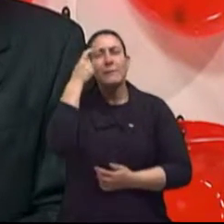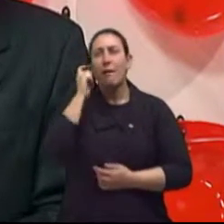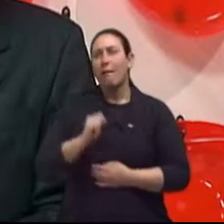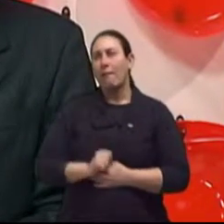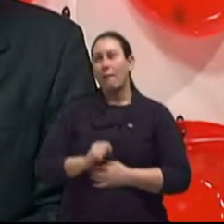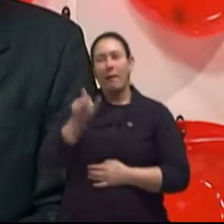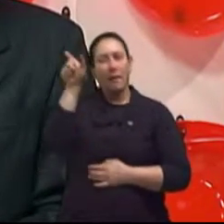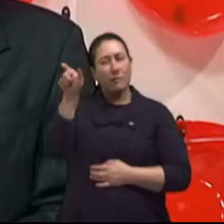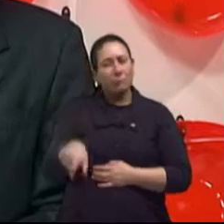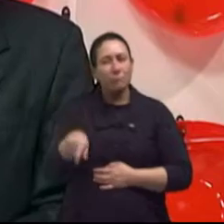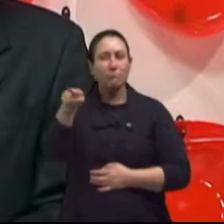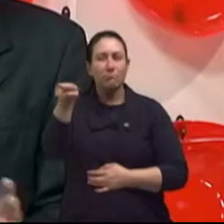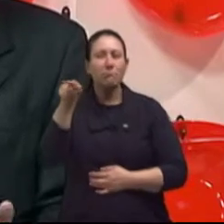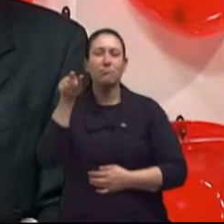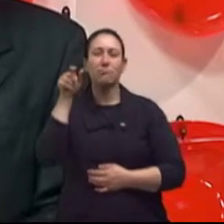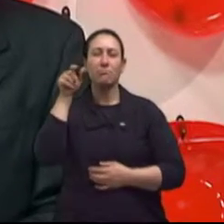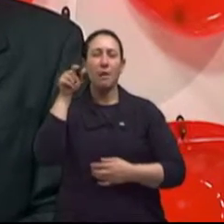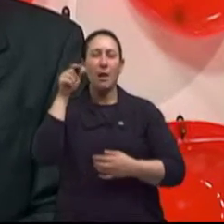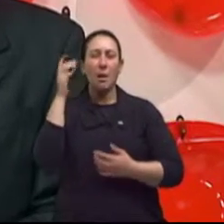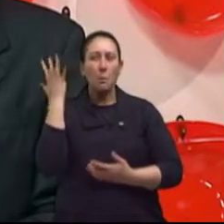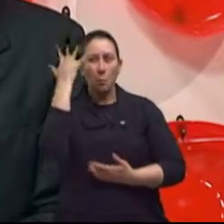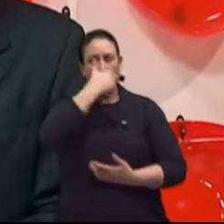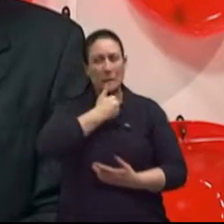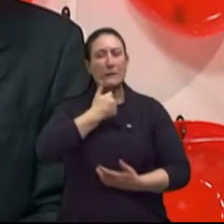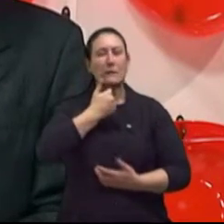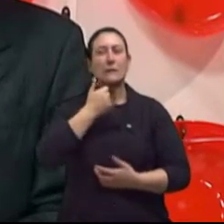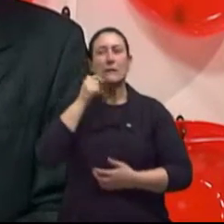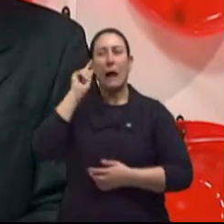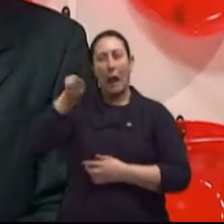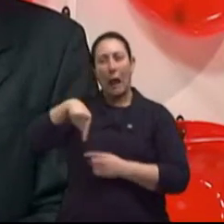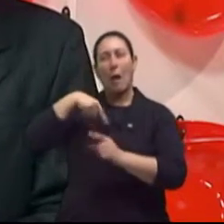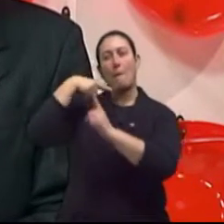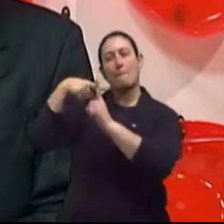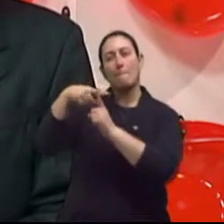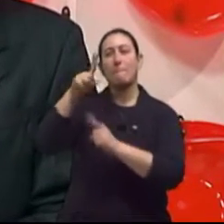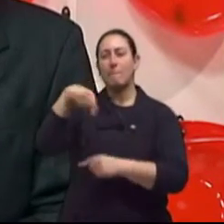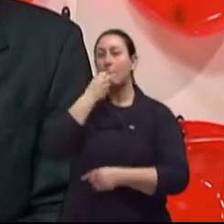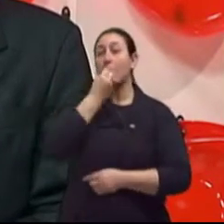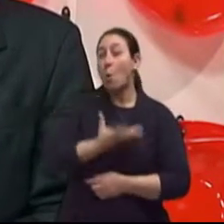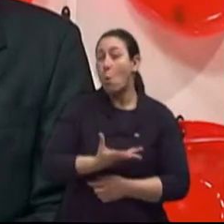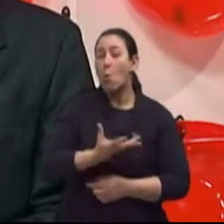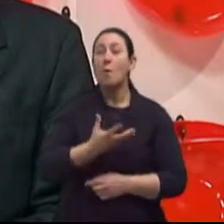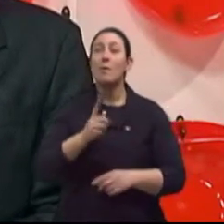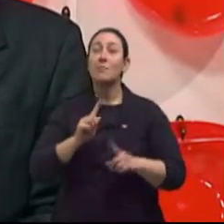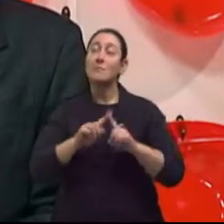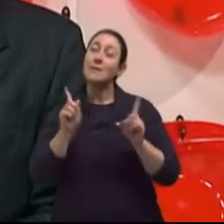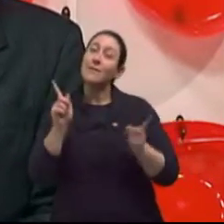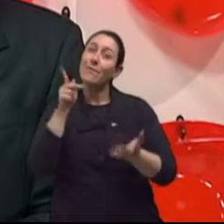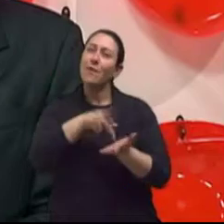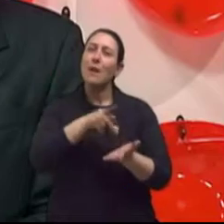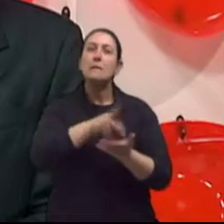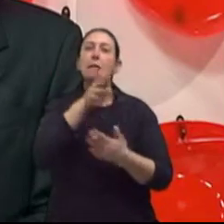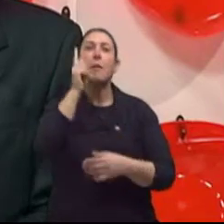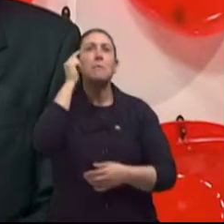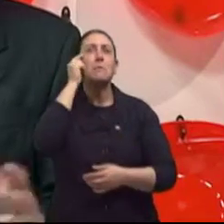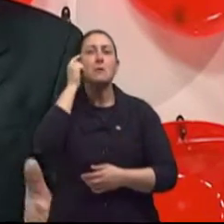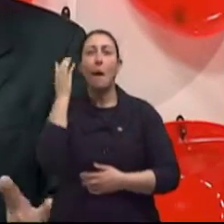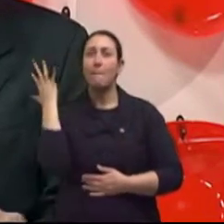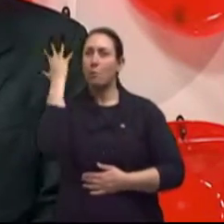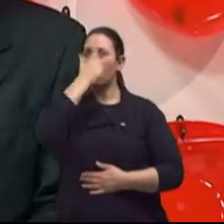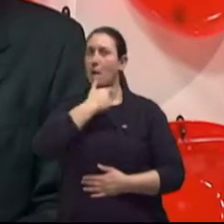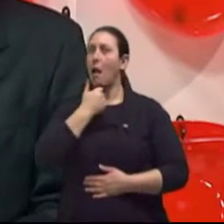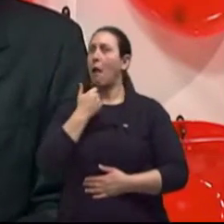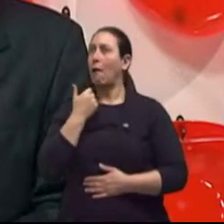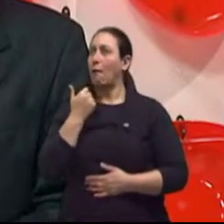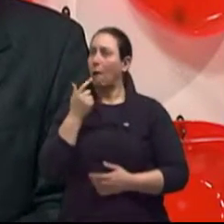essa possibilidade de associar a beleza com o que é bom, né? Tanto que muitas vezes a gente diz assim, belos